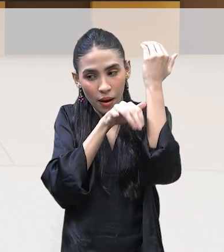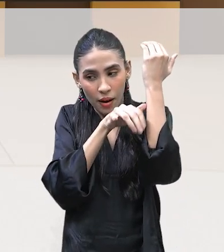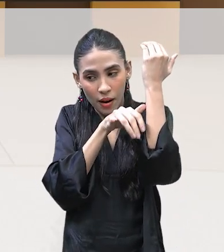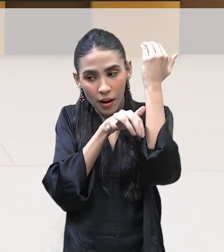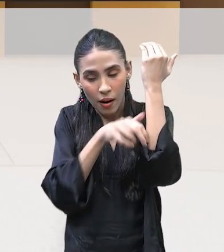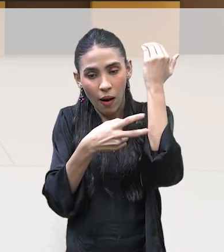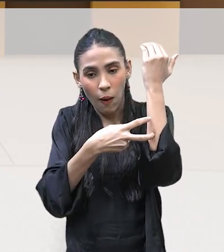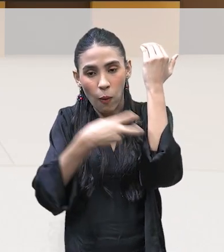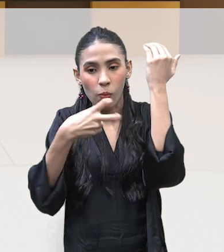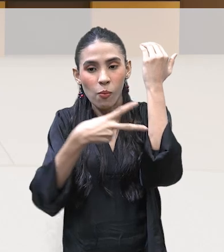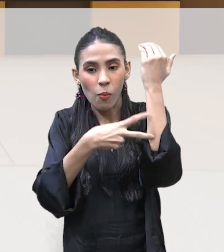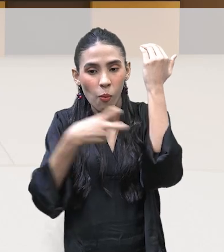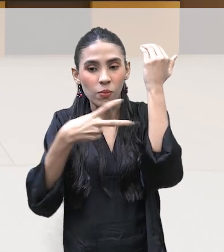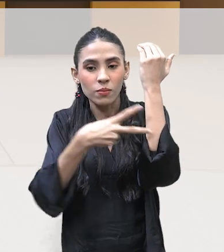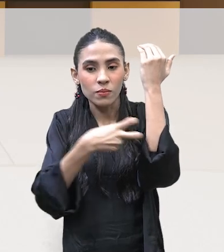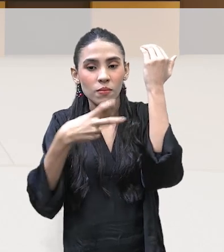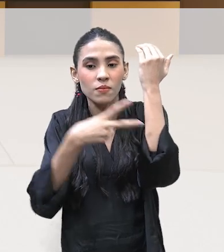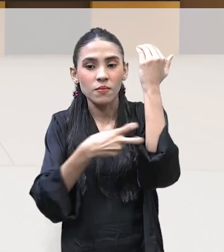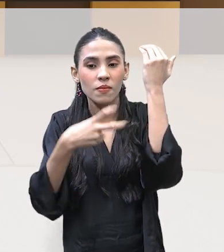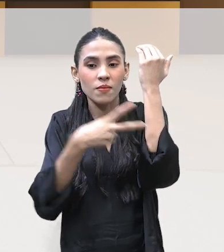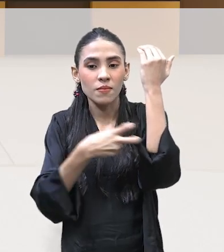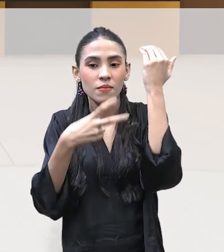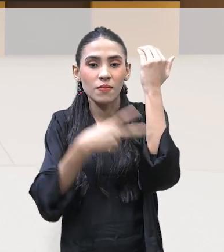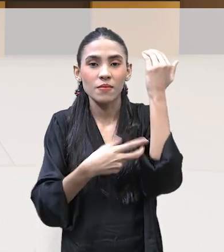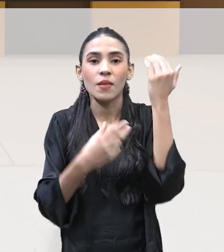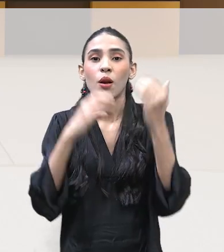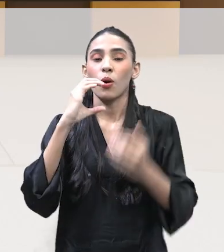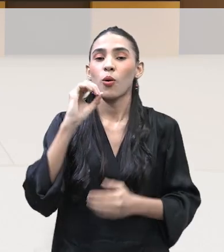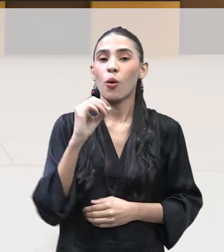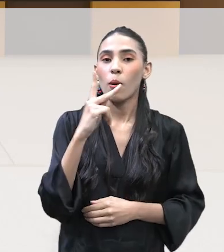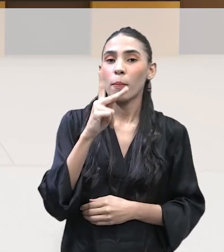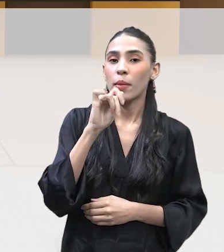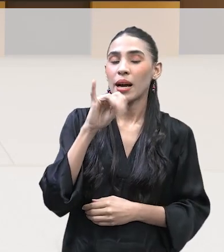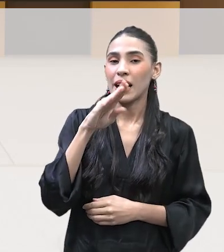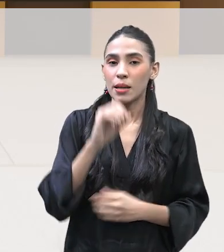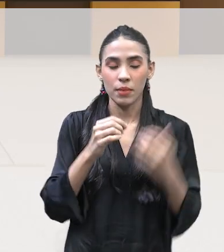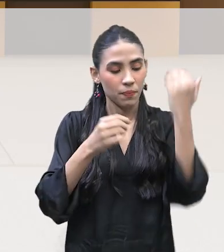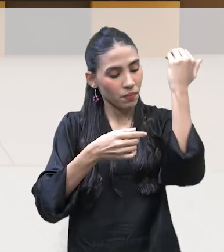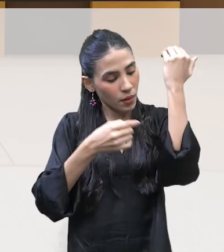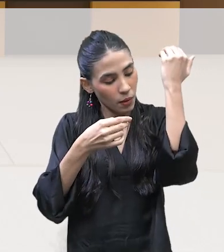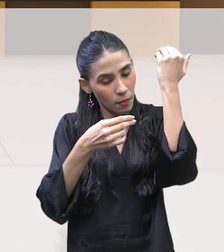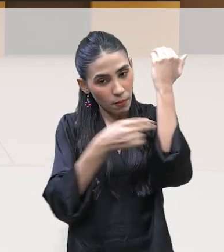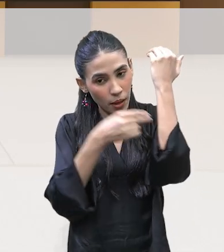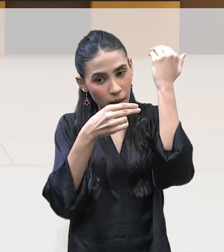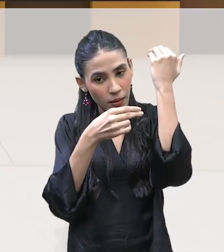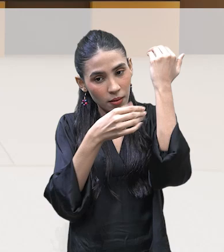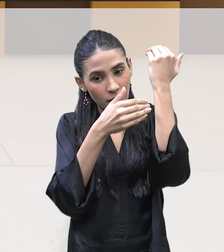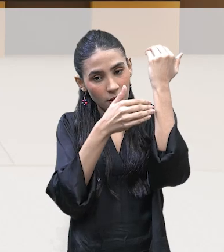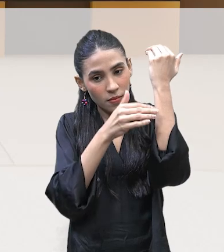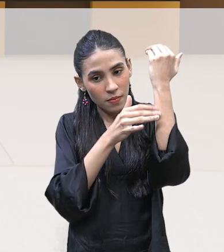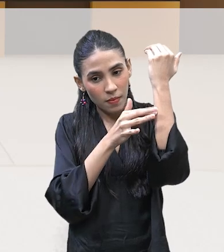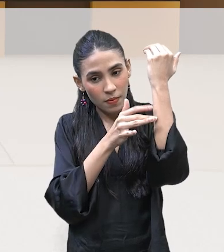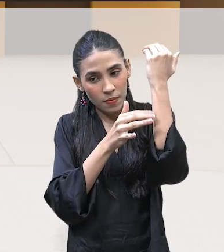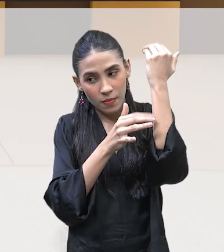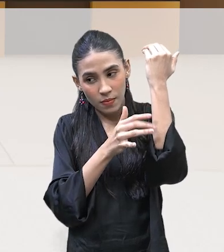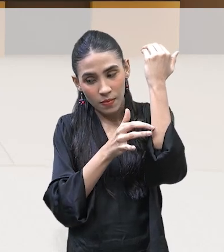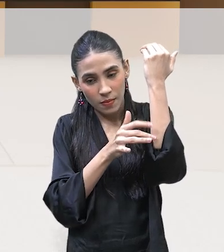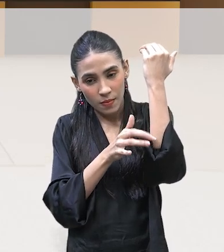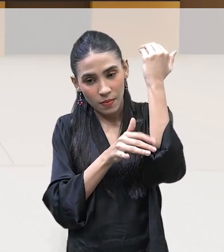me informaram, quando eu fui pesquisar, que a Copaíba se faz um furo e aí ela sai do líquido e depois eles